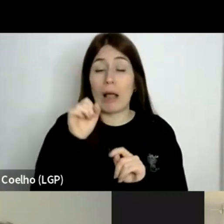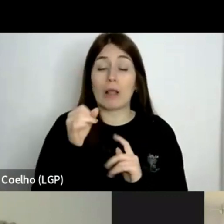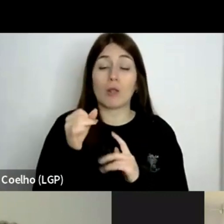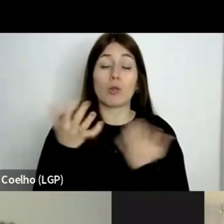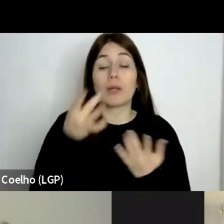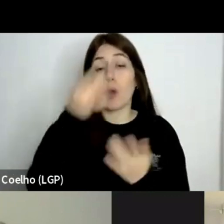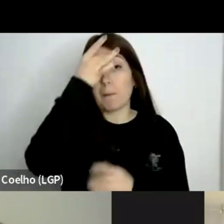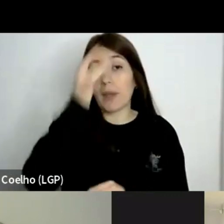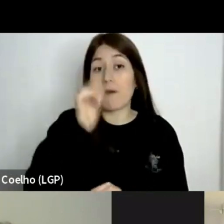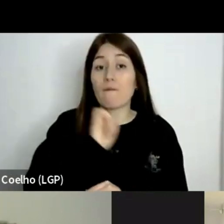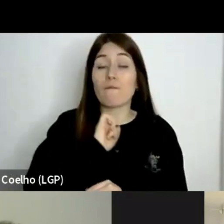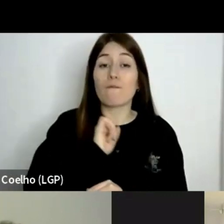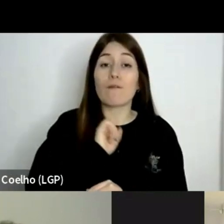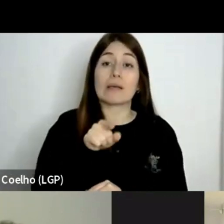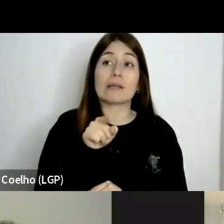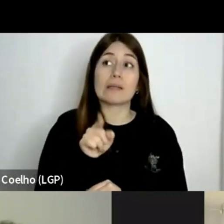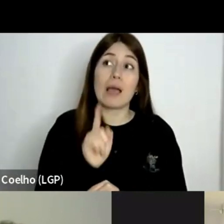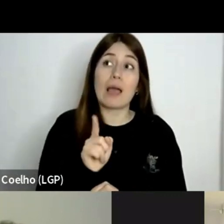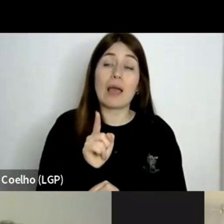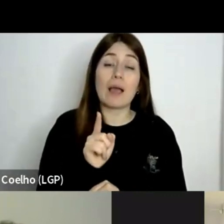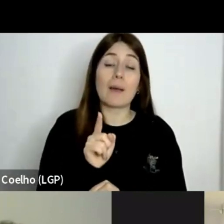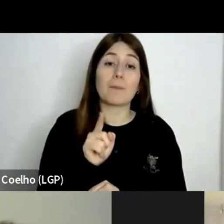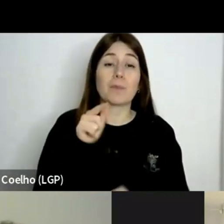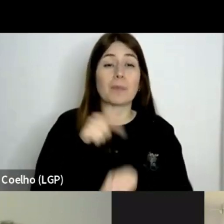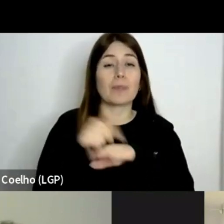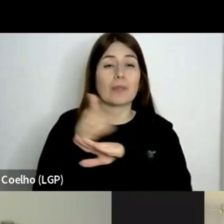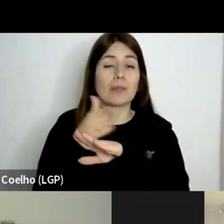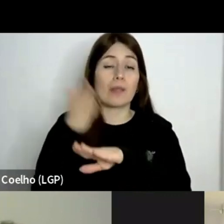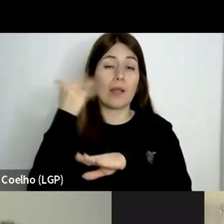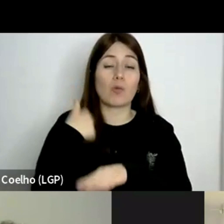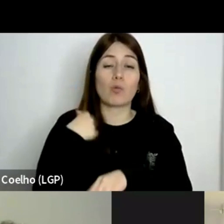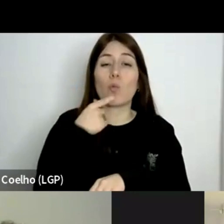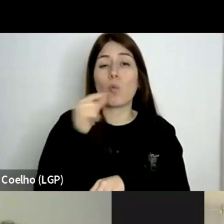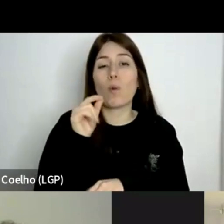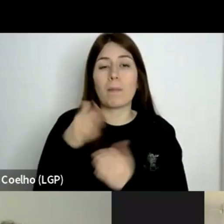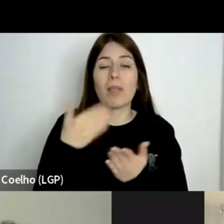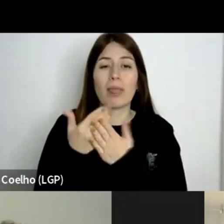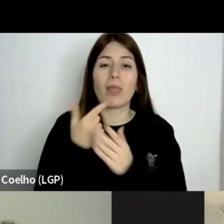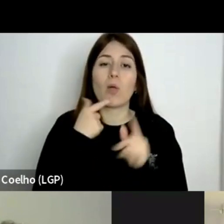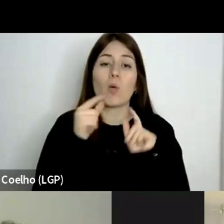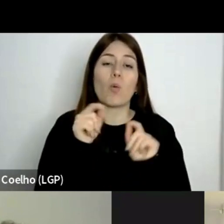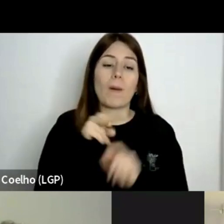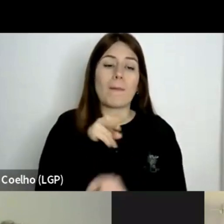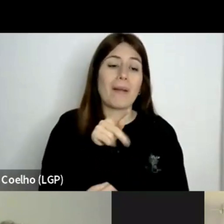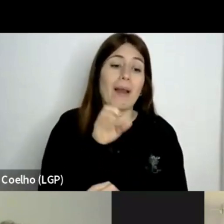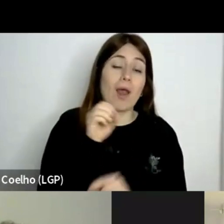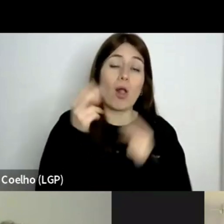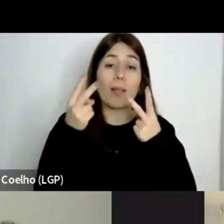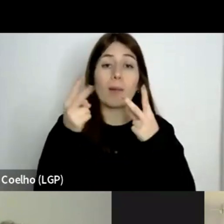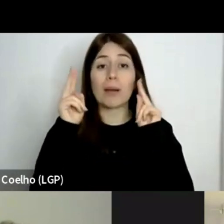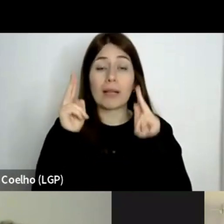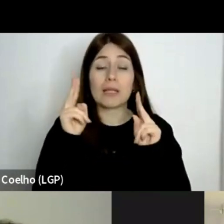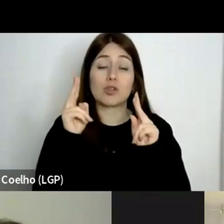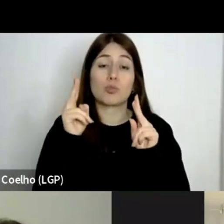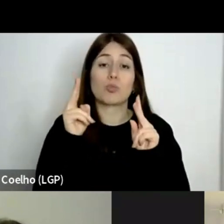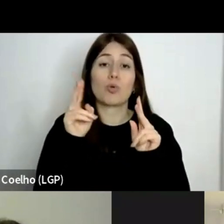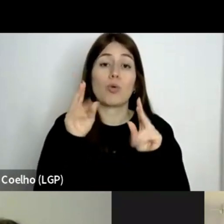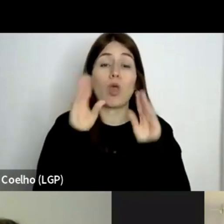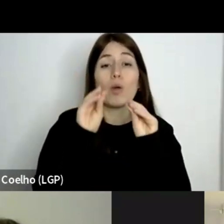perspectiva, constituiu o que eu, na altura, designei um neoliberalismo educacional mitigado.